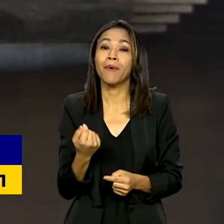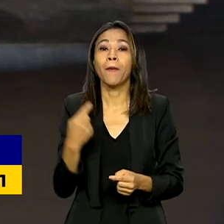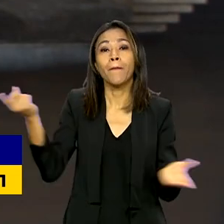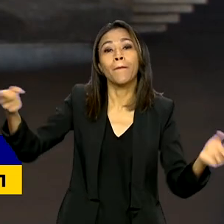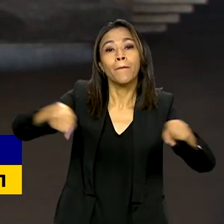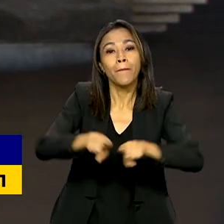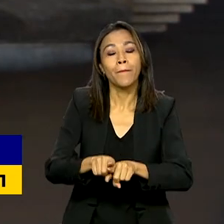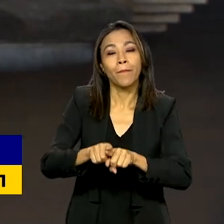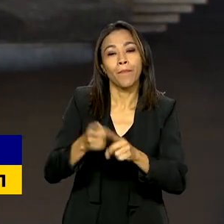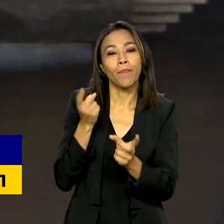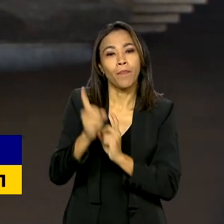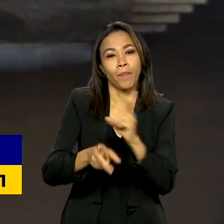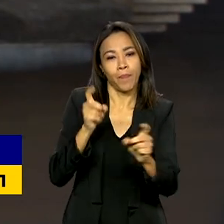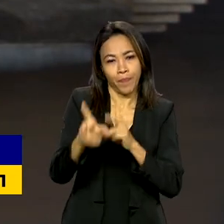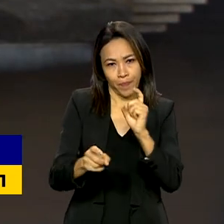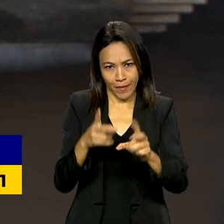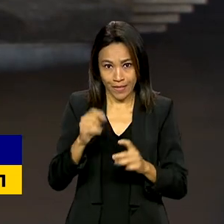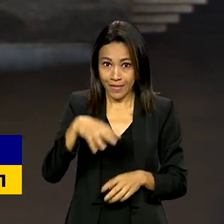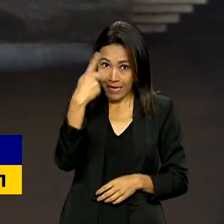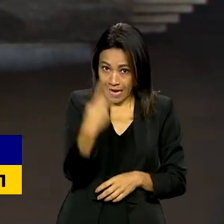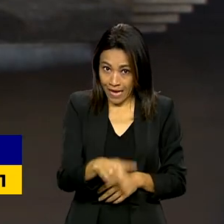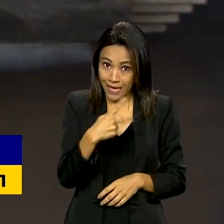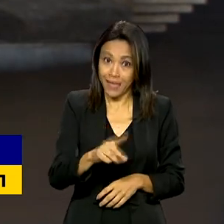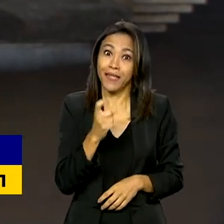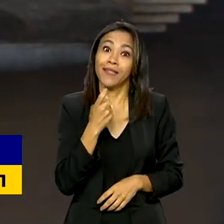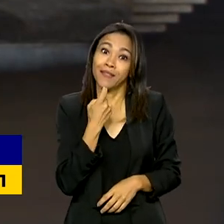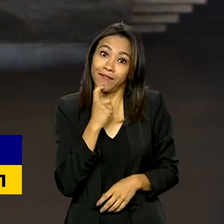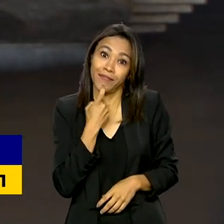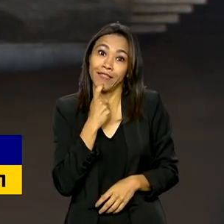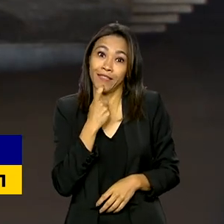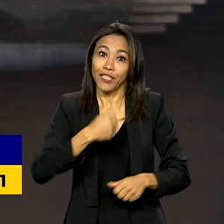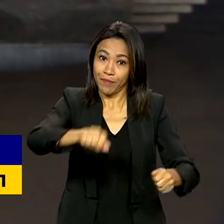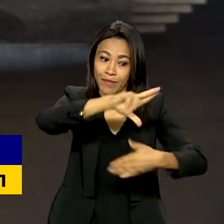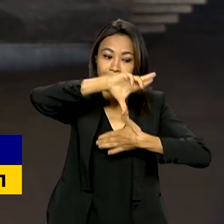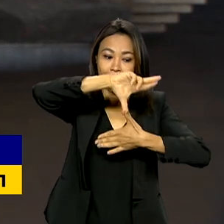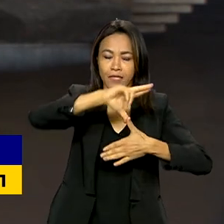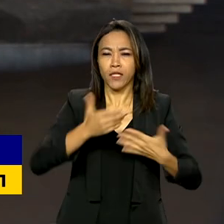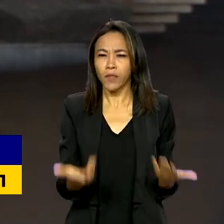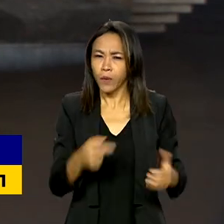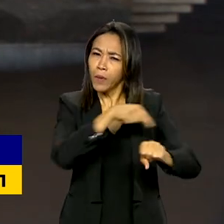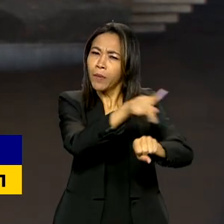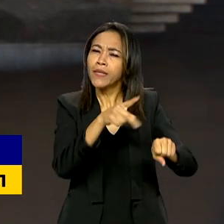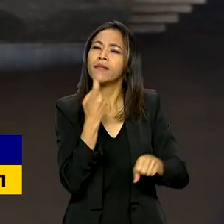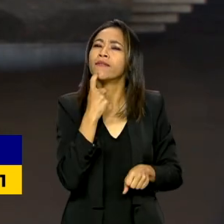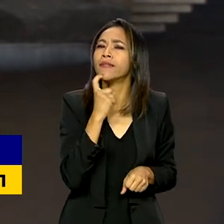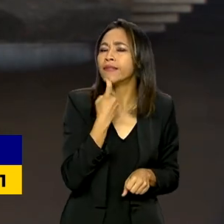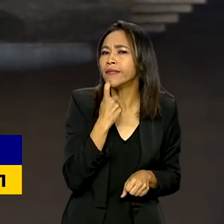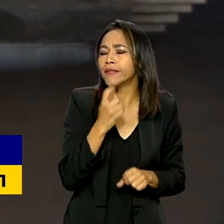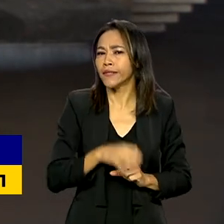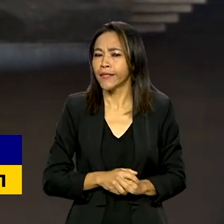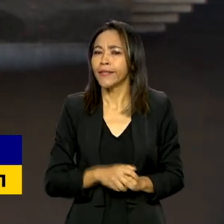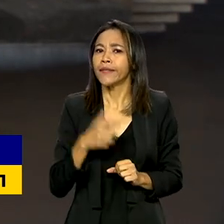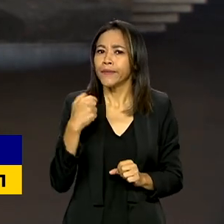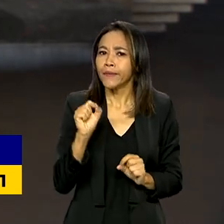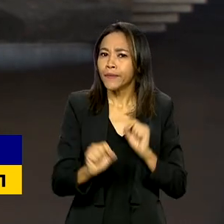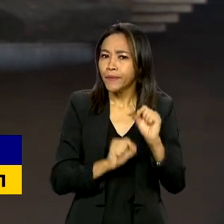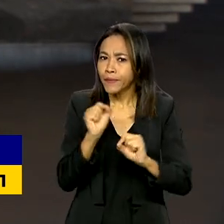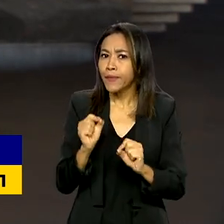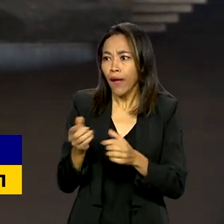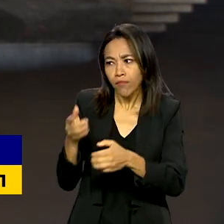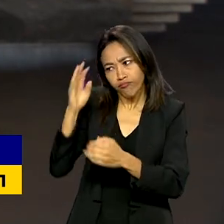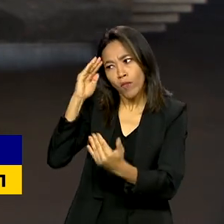da Finlândia aqui na América Latina. Além disso, a Finlândia apoia a pretensão brasileira a ocupar um assento